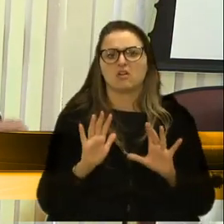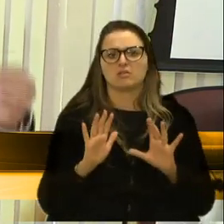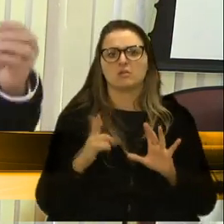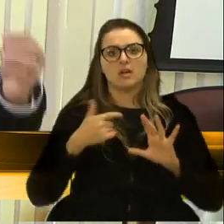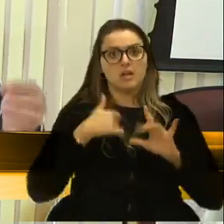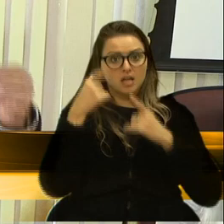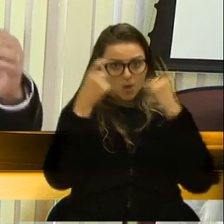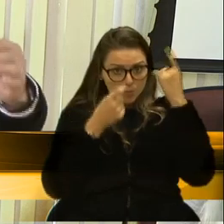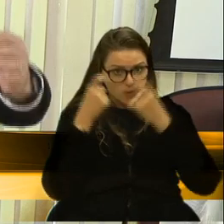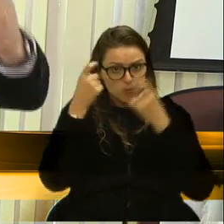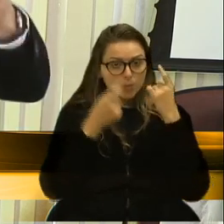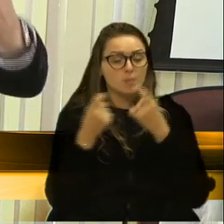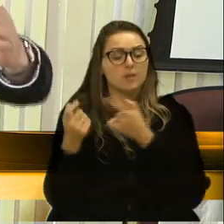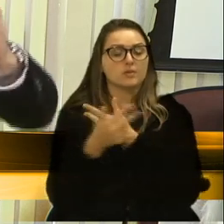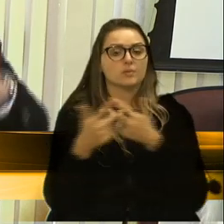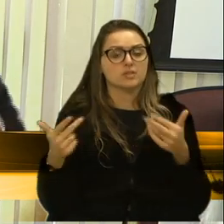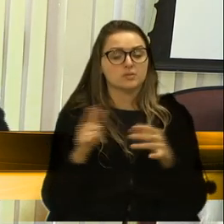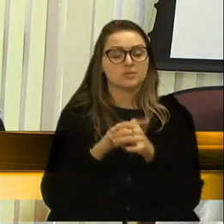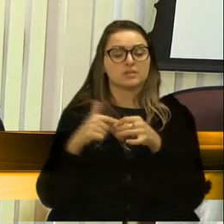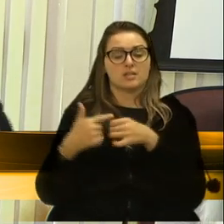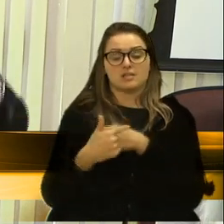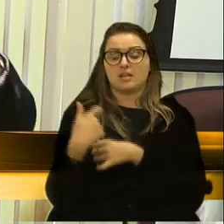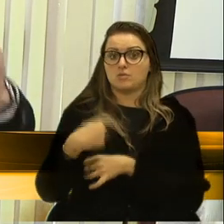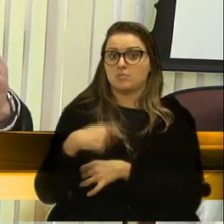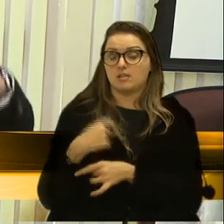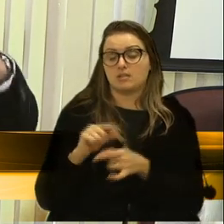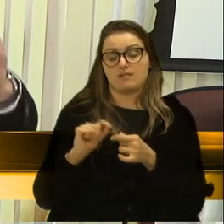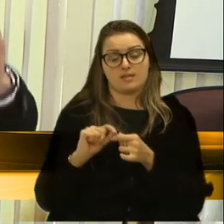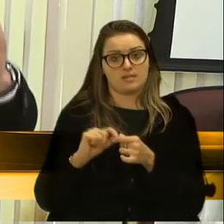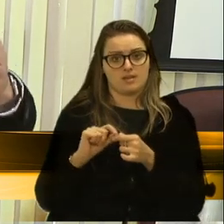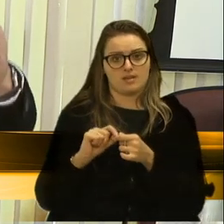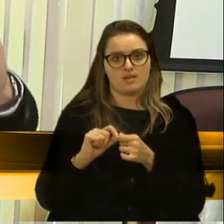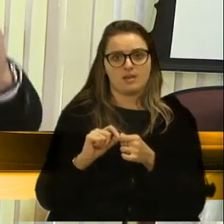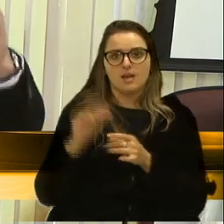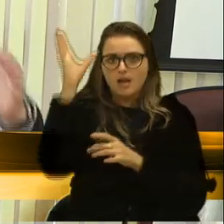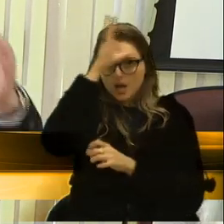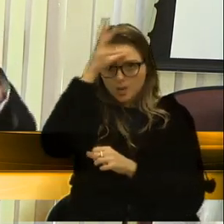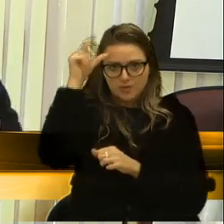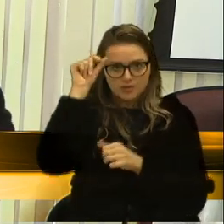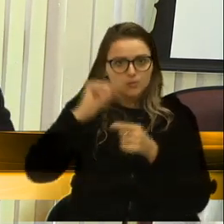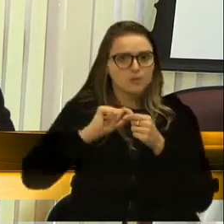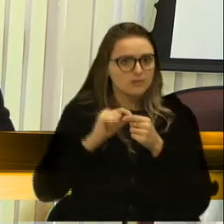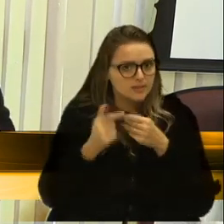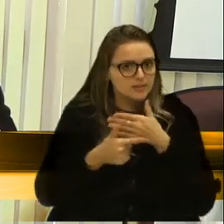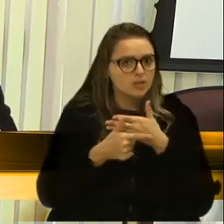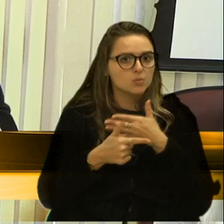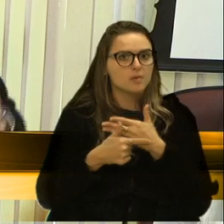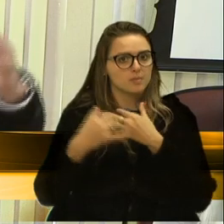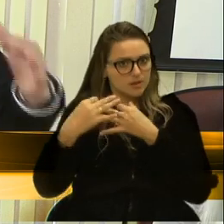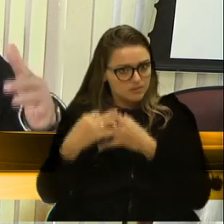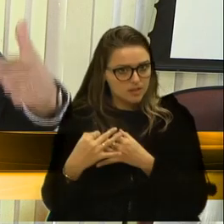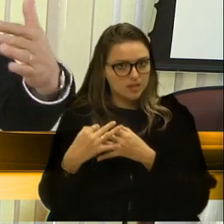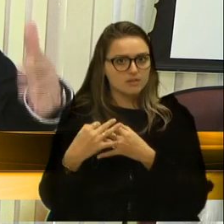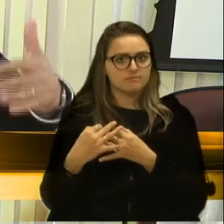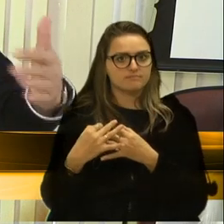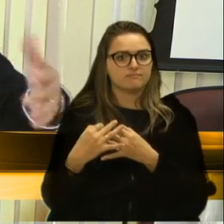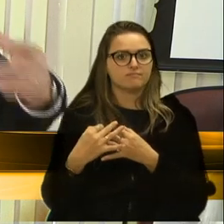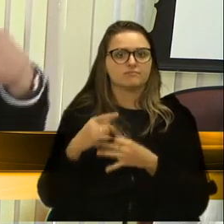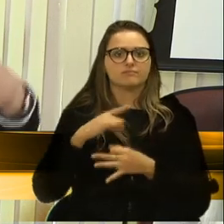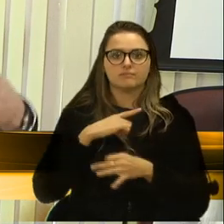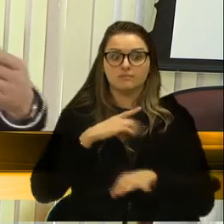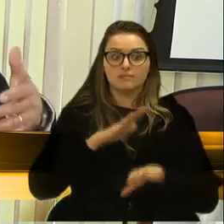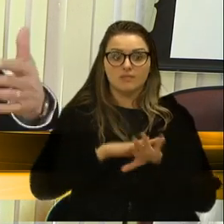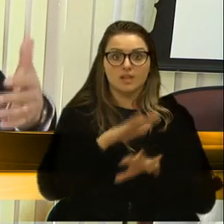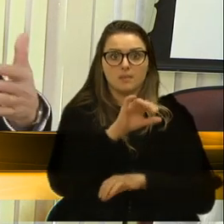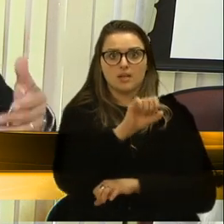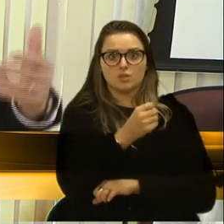naquilo que a cidade precisa fazer. O município estava fazendo a sua parte. Vai colocar mais oito,